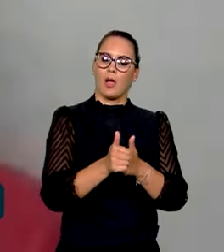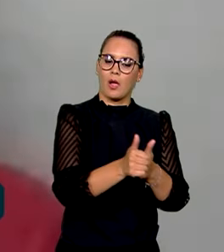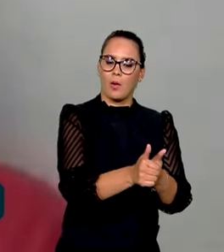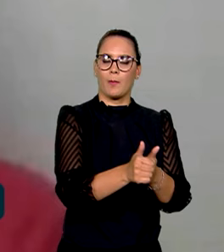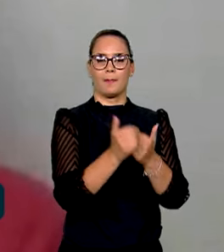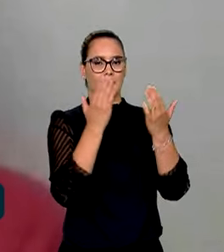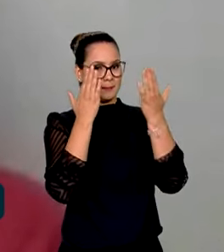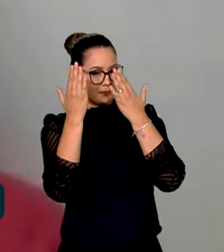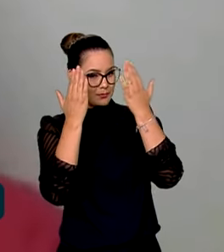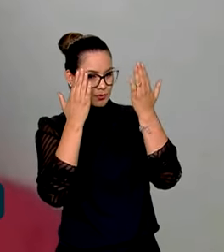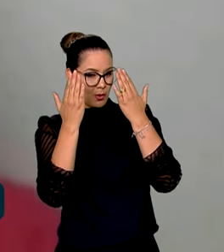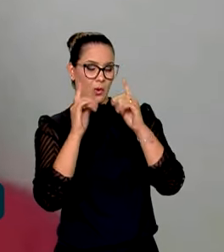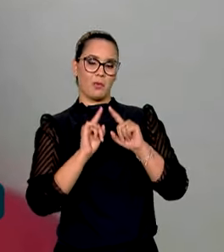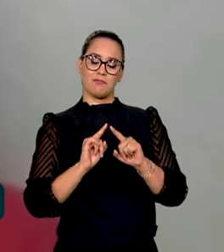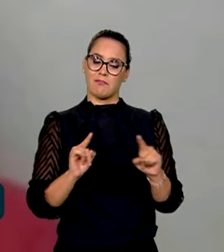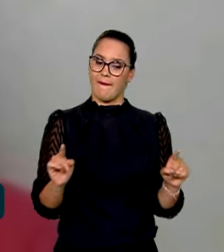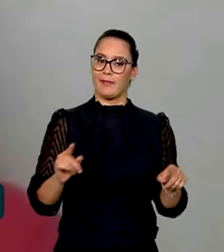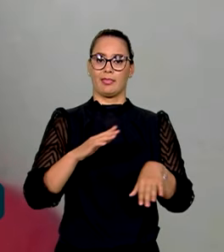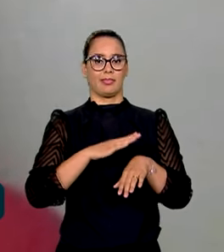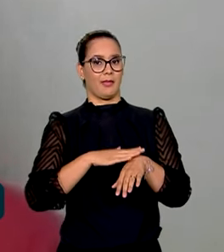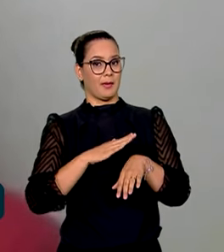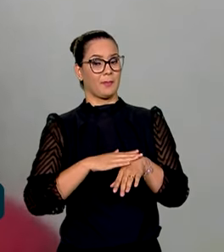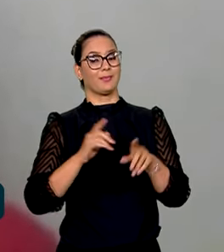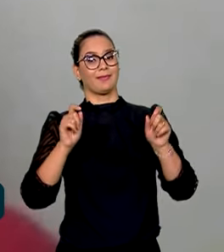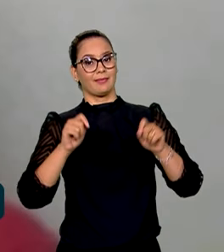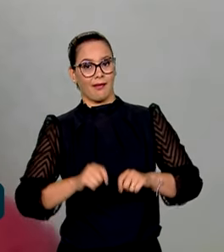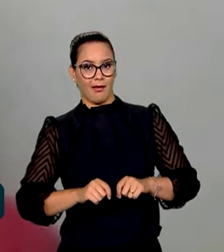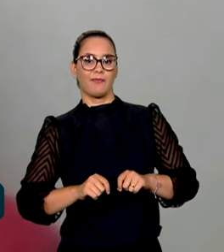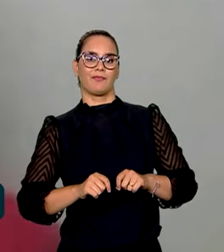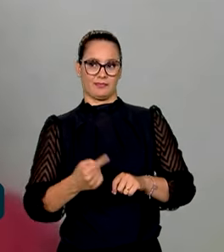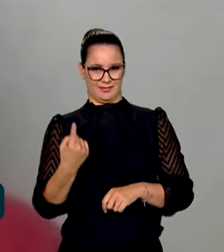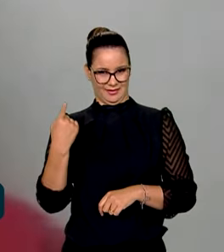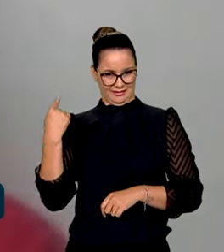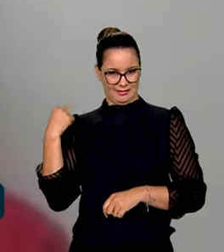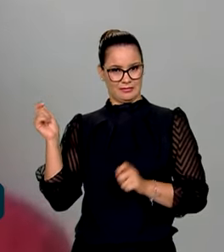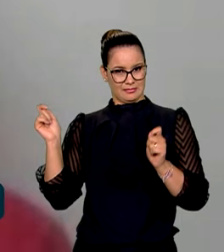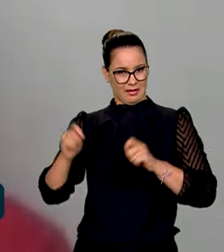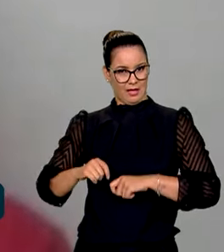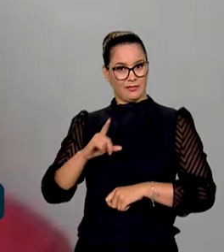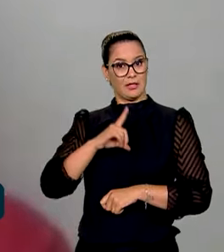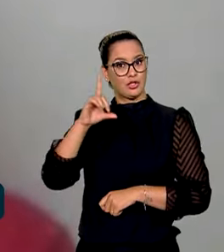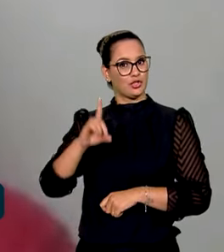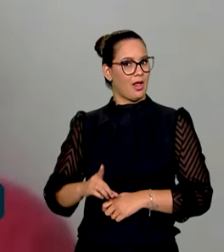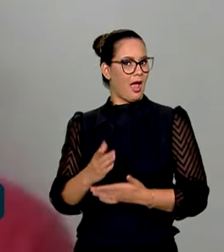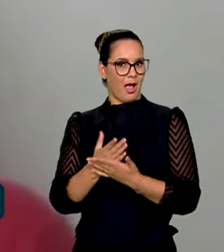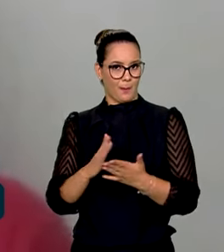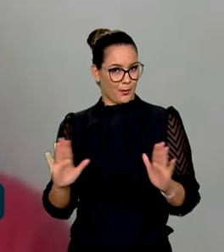escola, mas o tempo que dava, que deu, né, que as crianças têm direito, passou